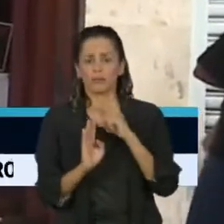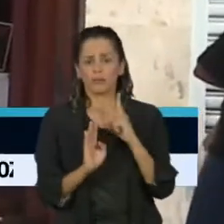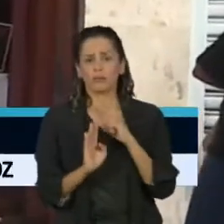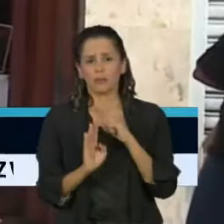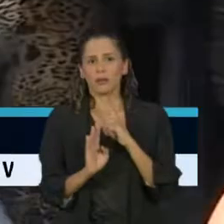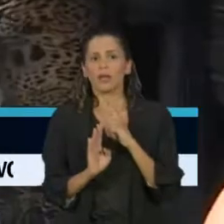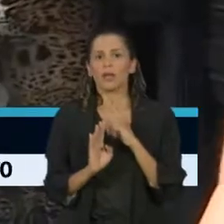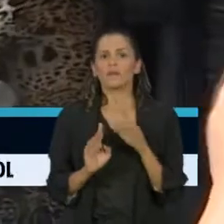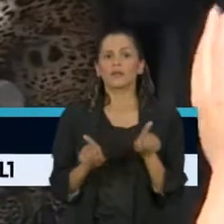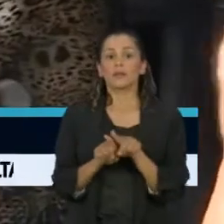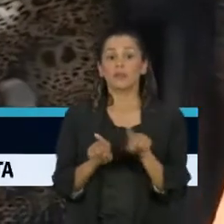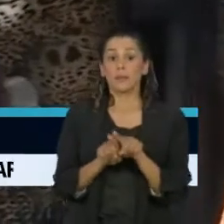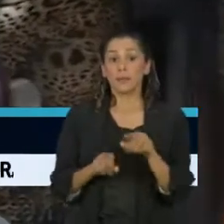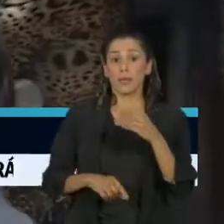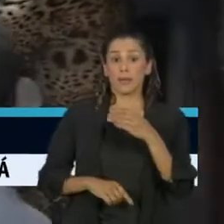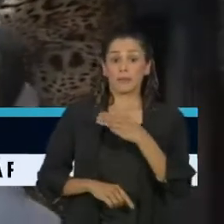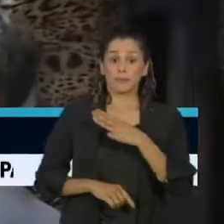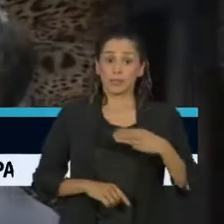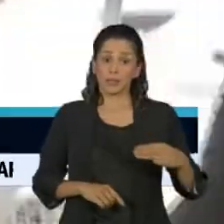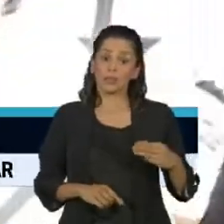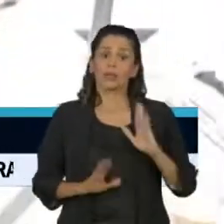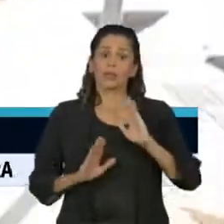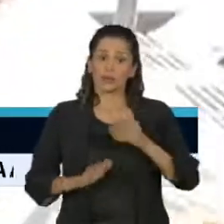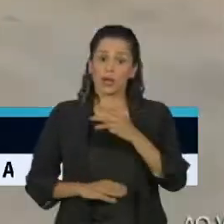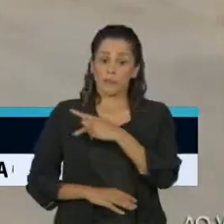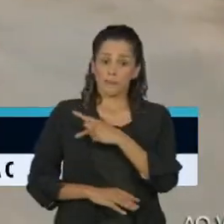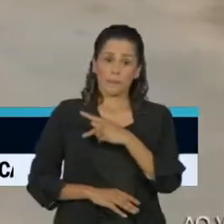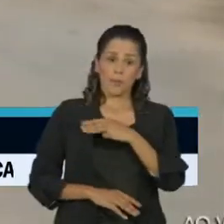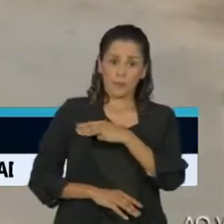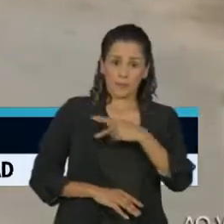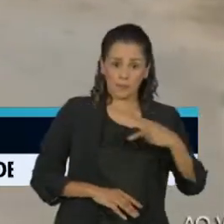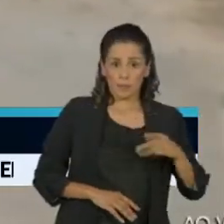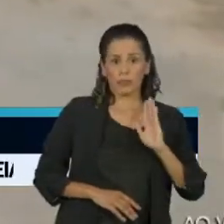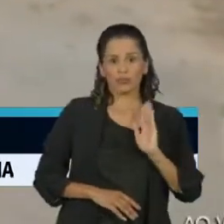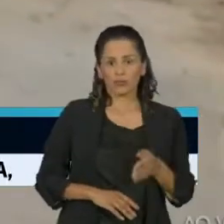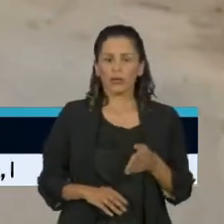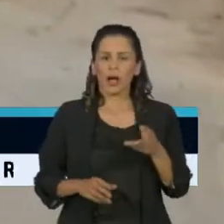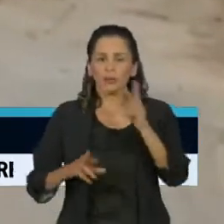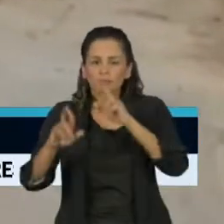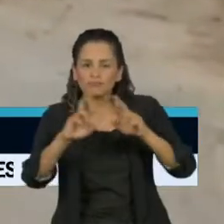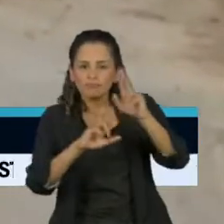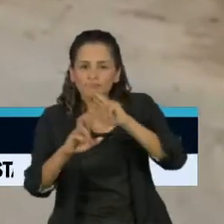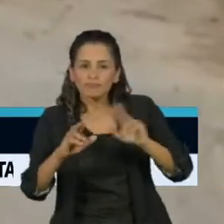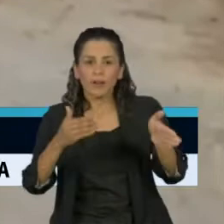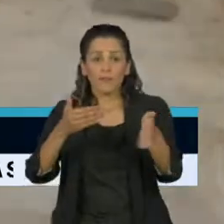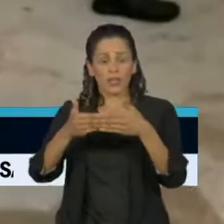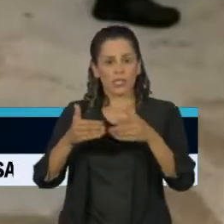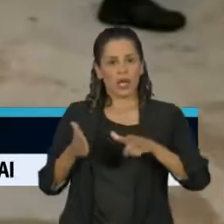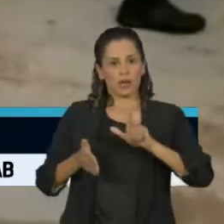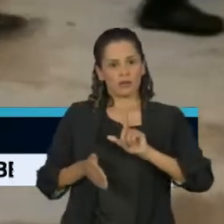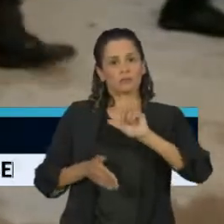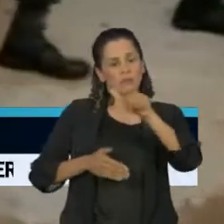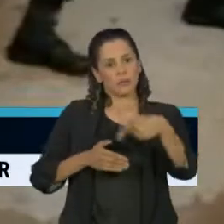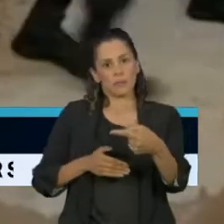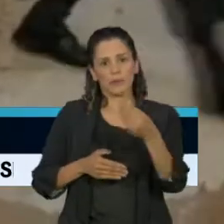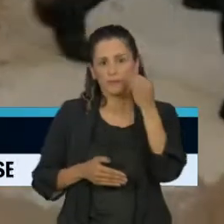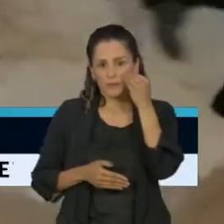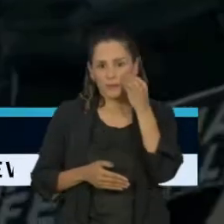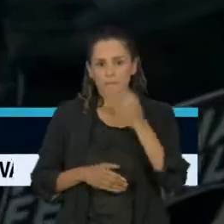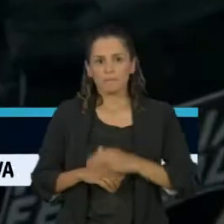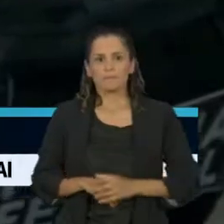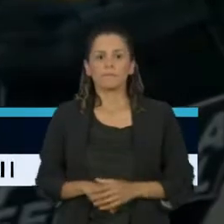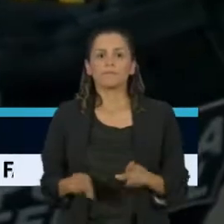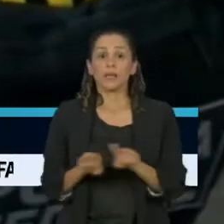da pandemia antes de cobrar o fechamento do comércio. Em Roraima e em mais sete estados, a Polícia Federal fez hoje uma